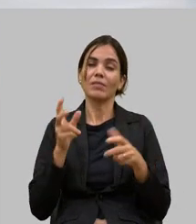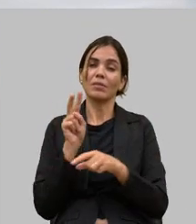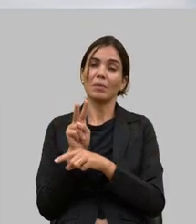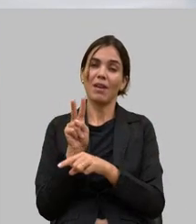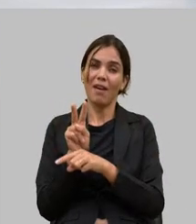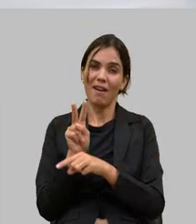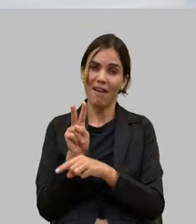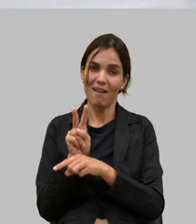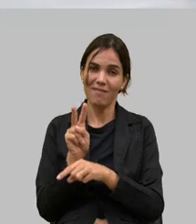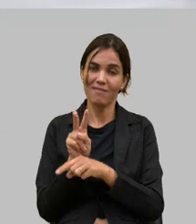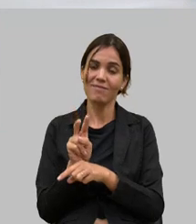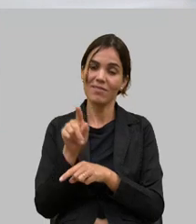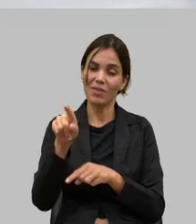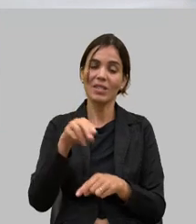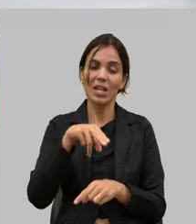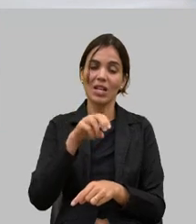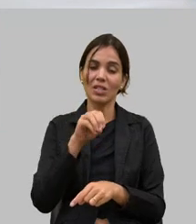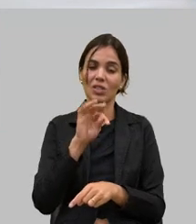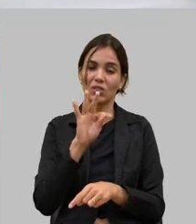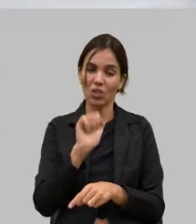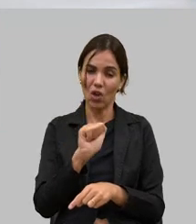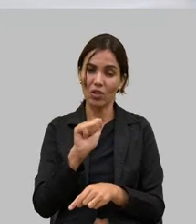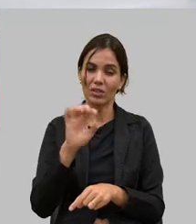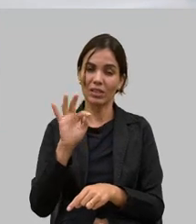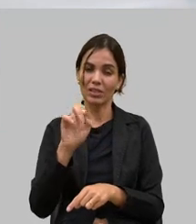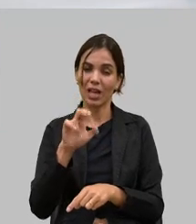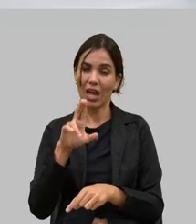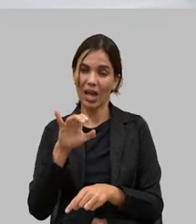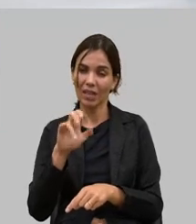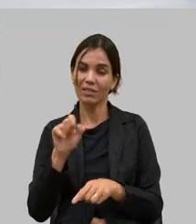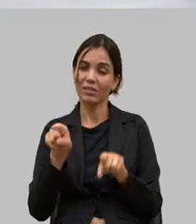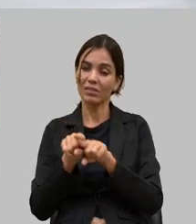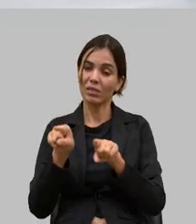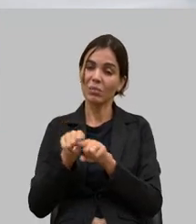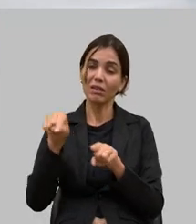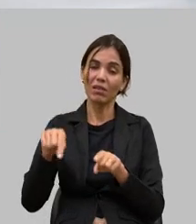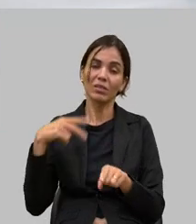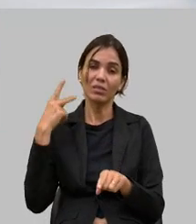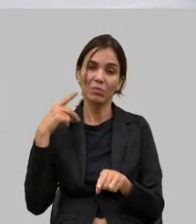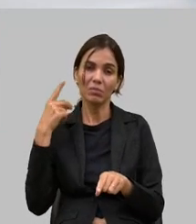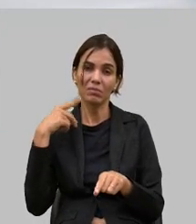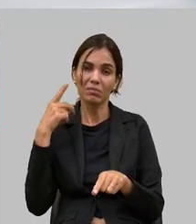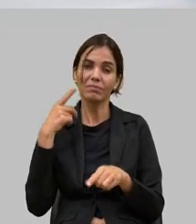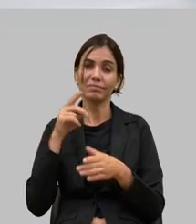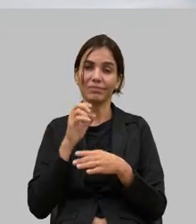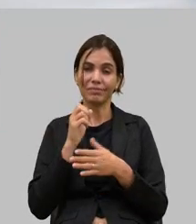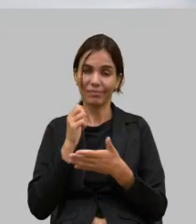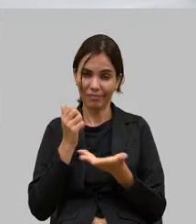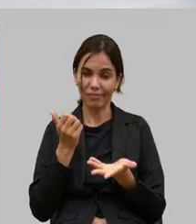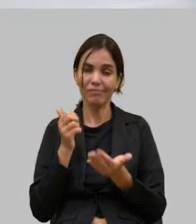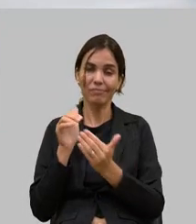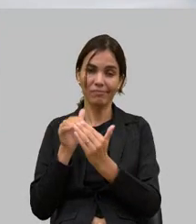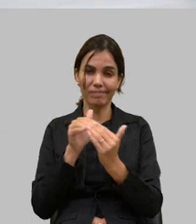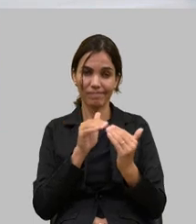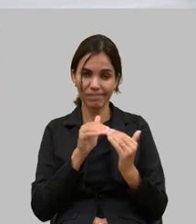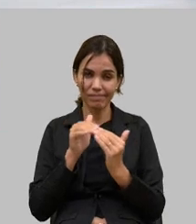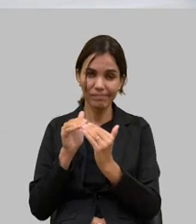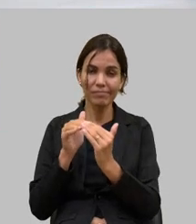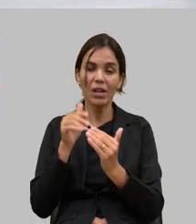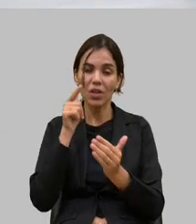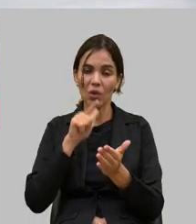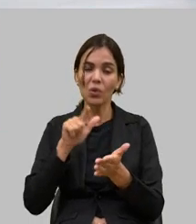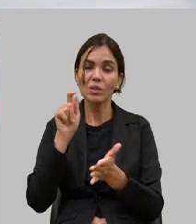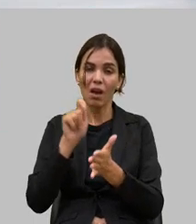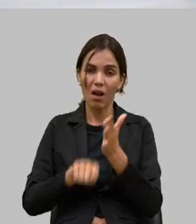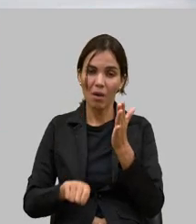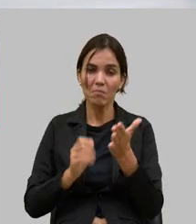favorável e com a sensibilidade dos deputados aqui a gente consiga realmente aprovar e aí sim lá eu tenho certeza que o nosso governador